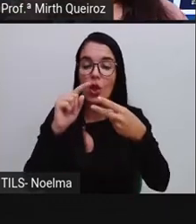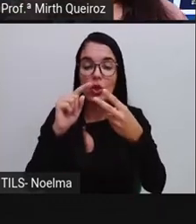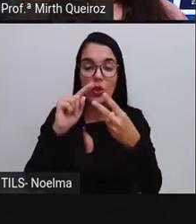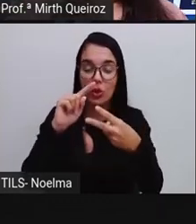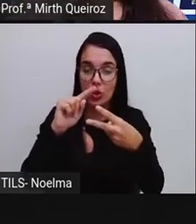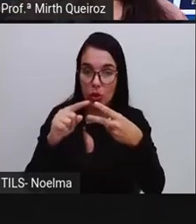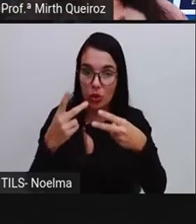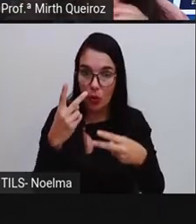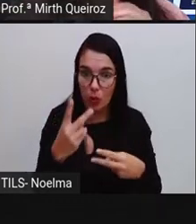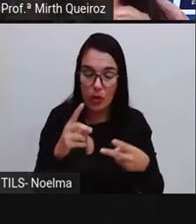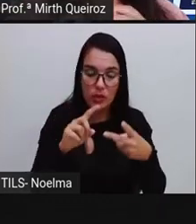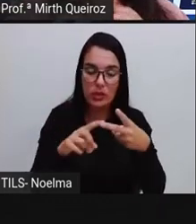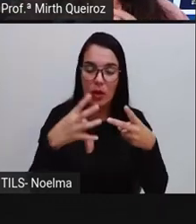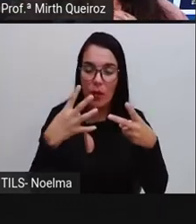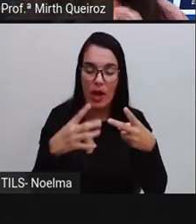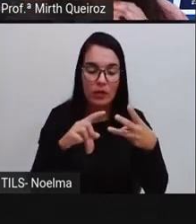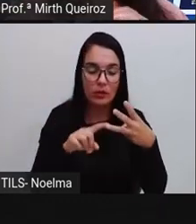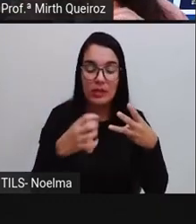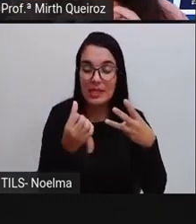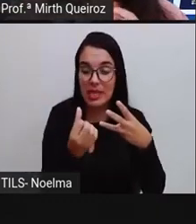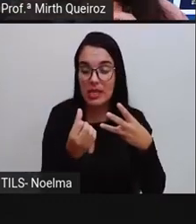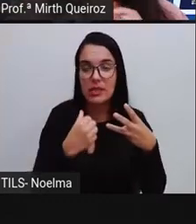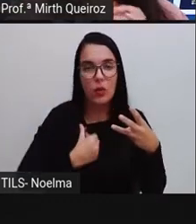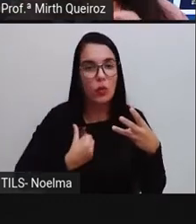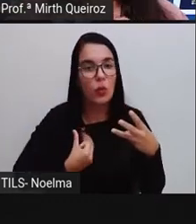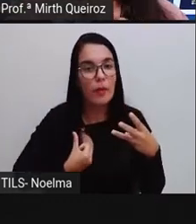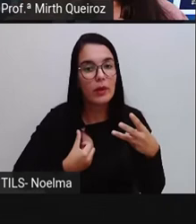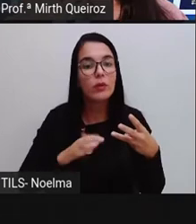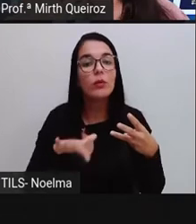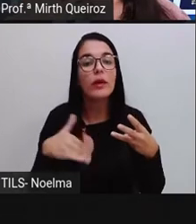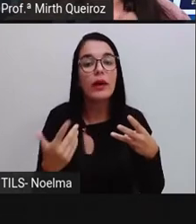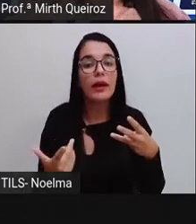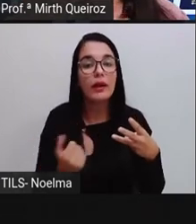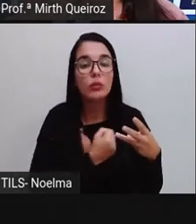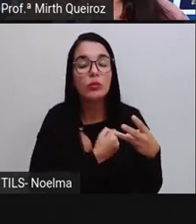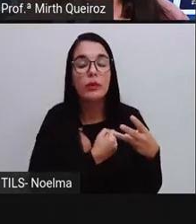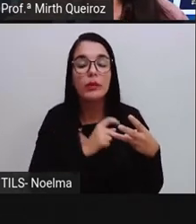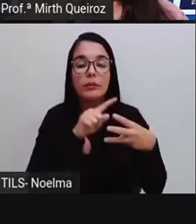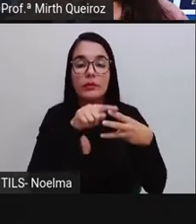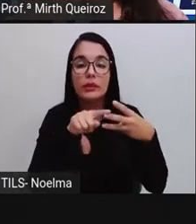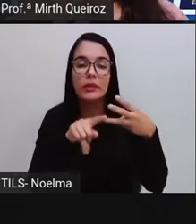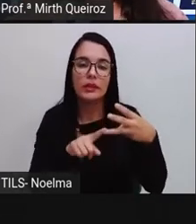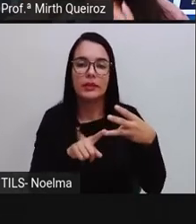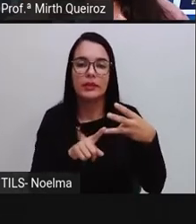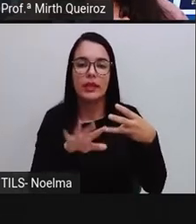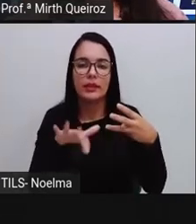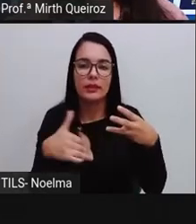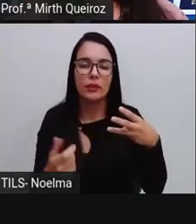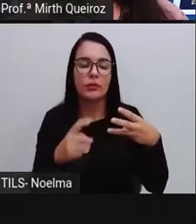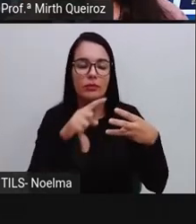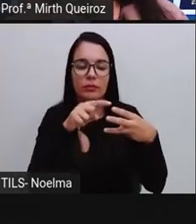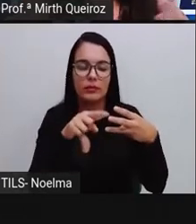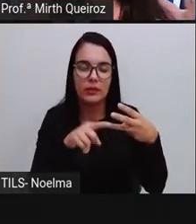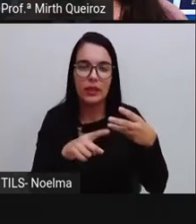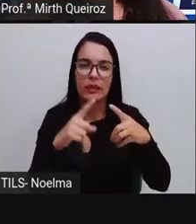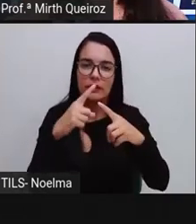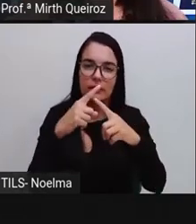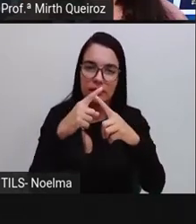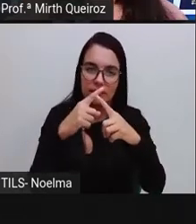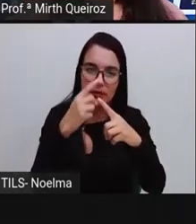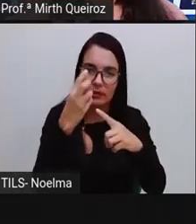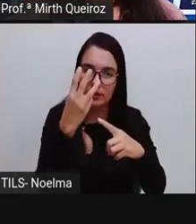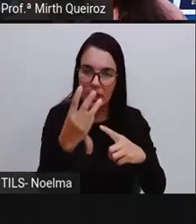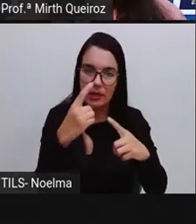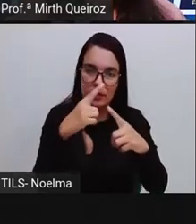pares, né? Então, nós vamos ver as chances de sair um número par teria que sair esses três números, que são três de